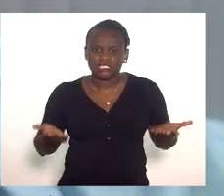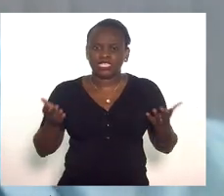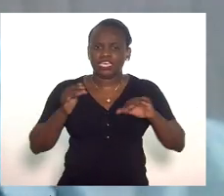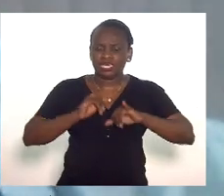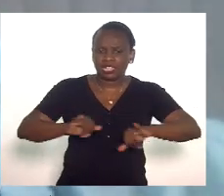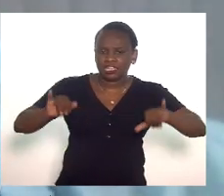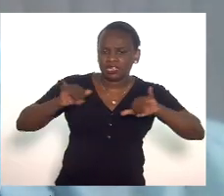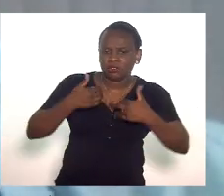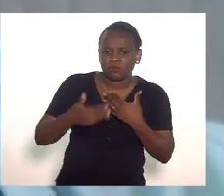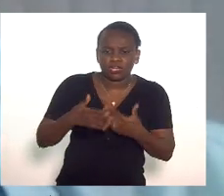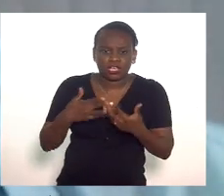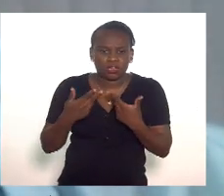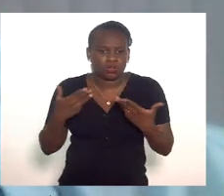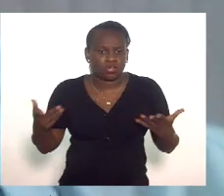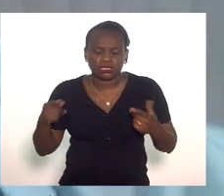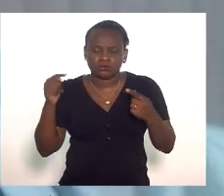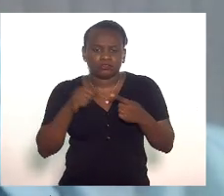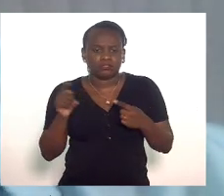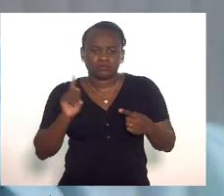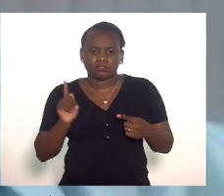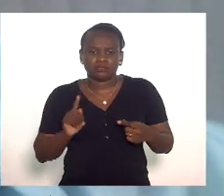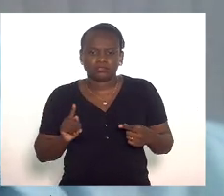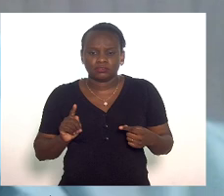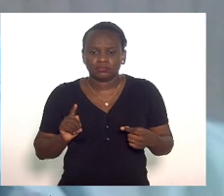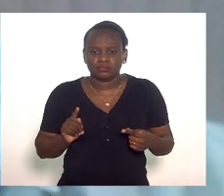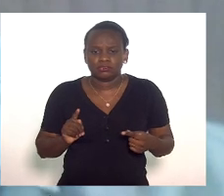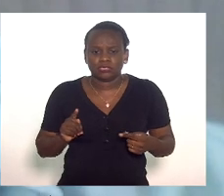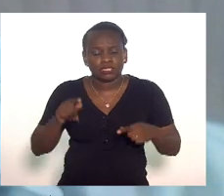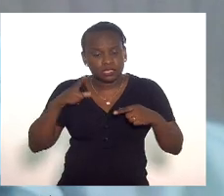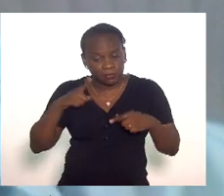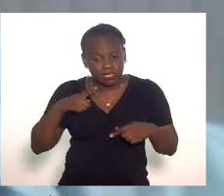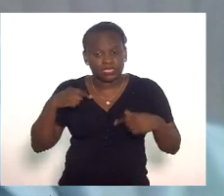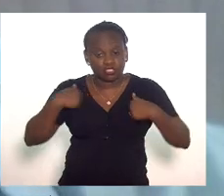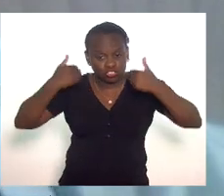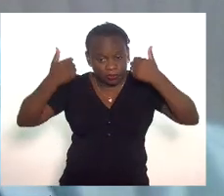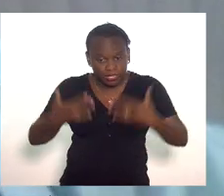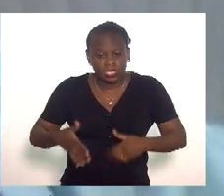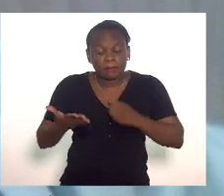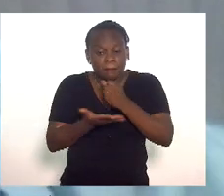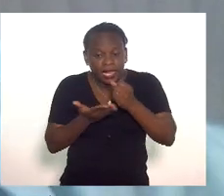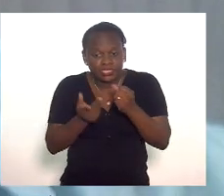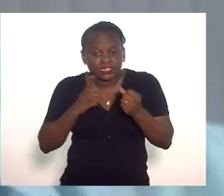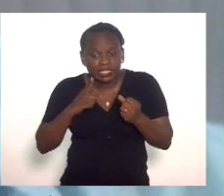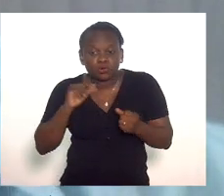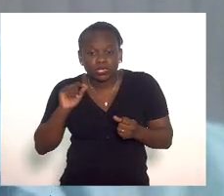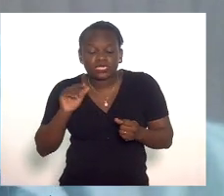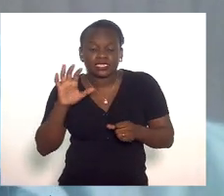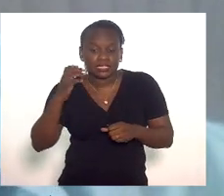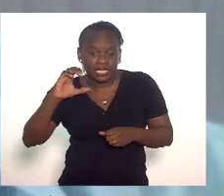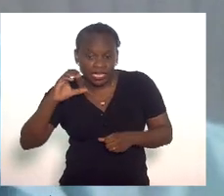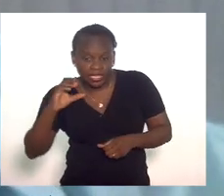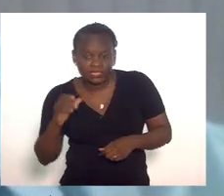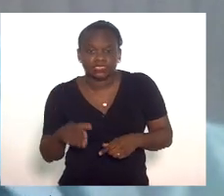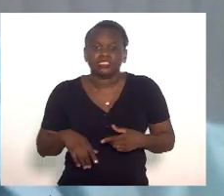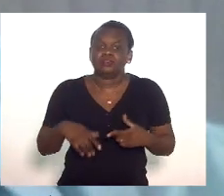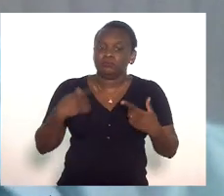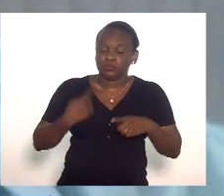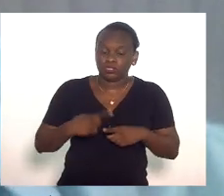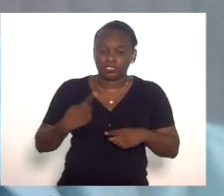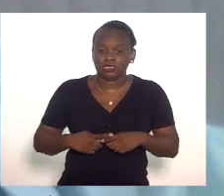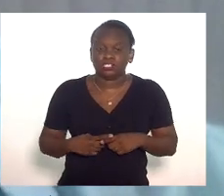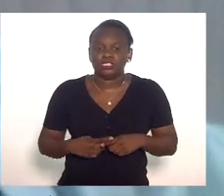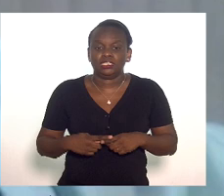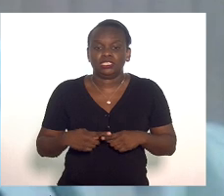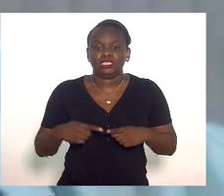qualquer coisa que não tivesse embasado na ciência afinal de contas